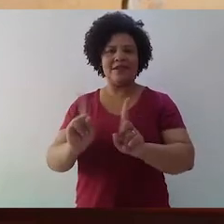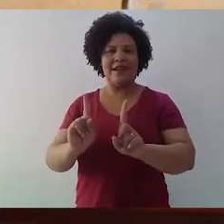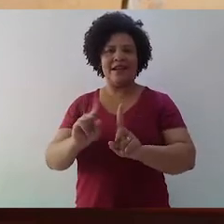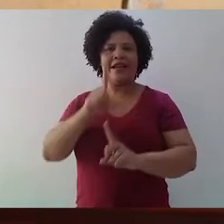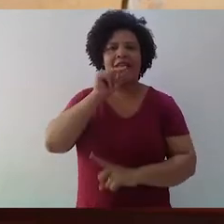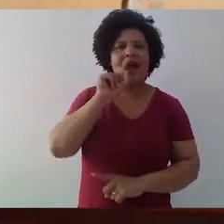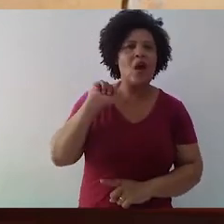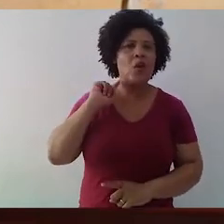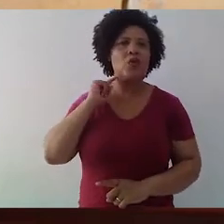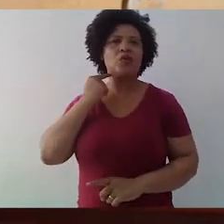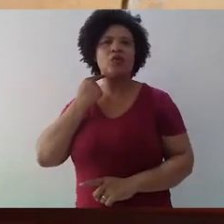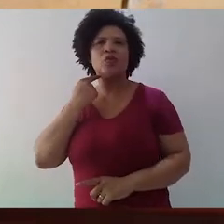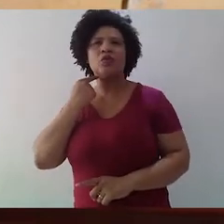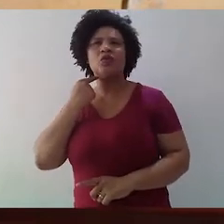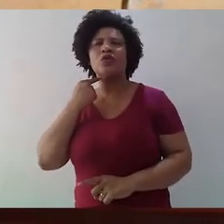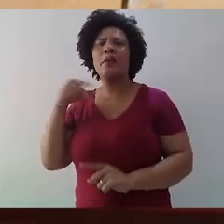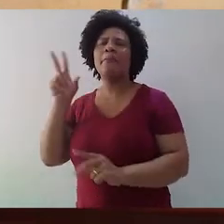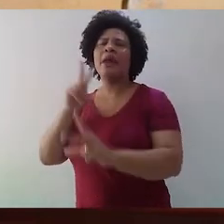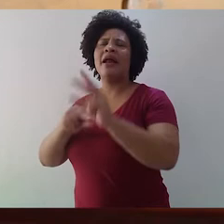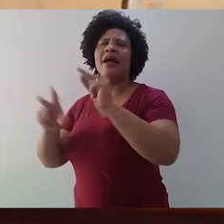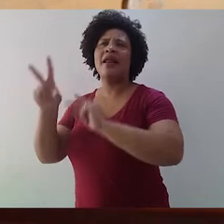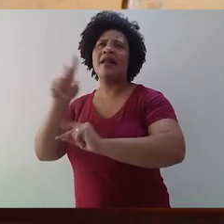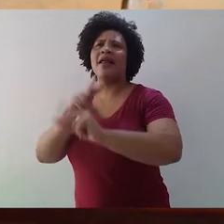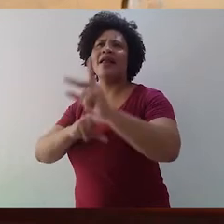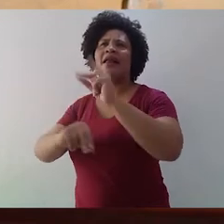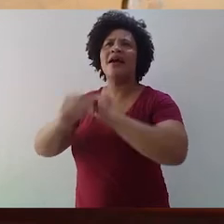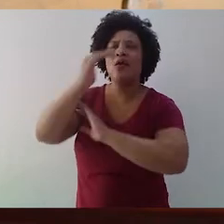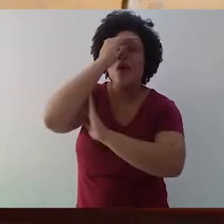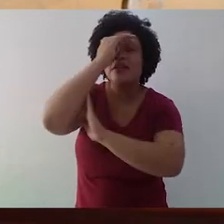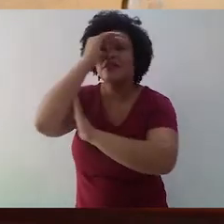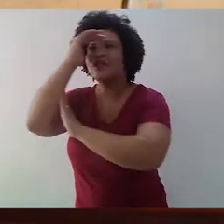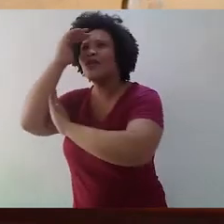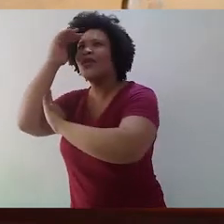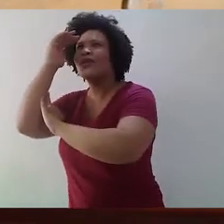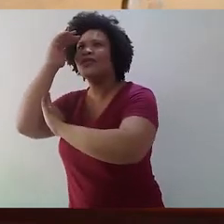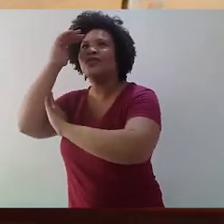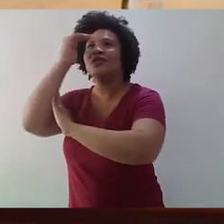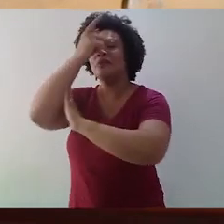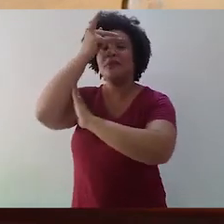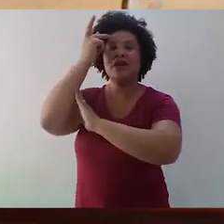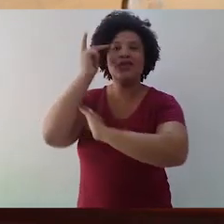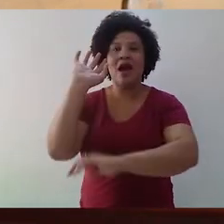sobre auroras. Pessoas viravam árvores. Pessoas viravam roxinóis.